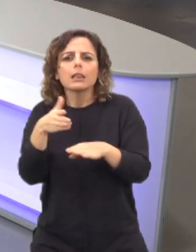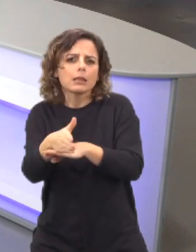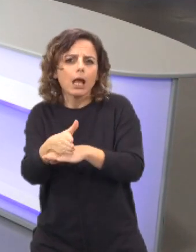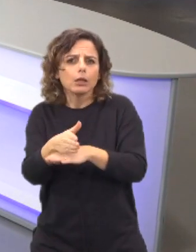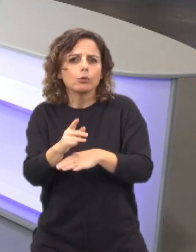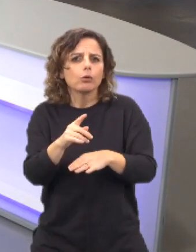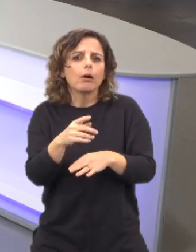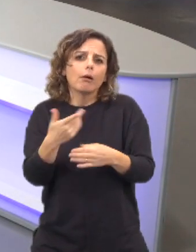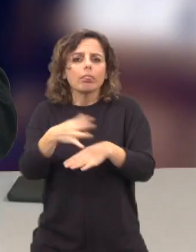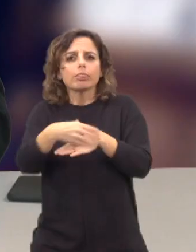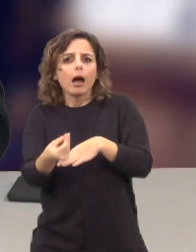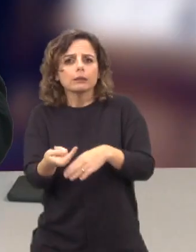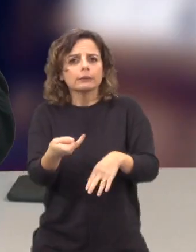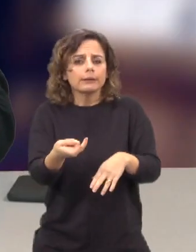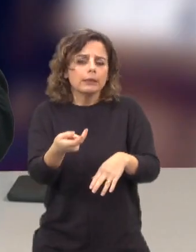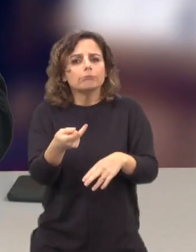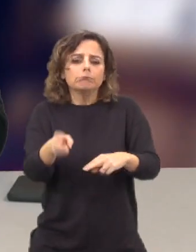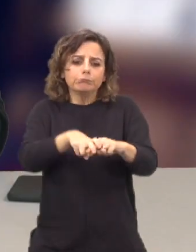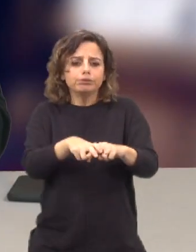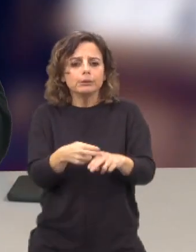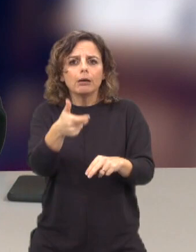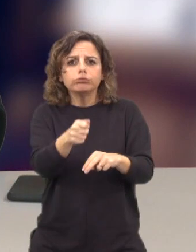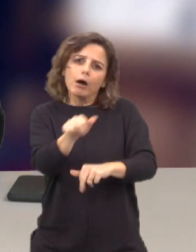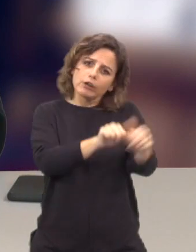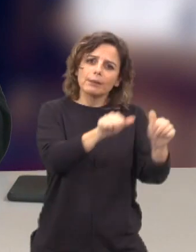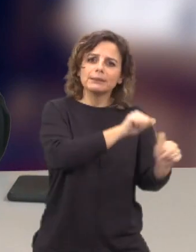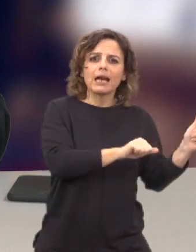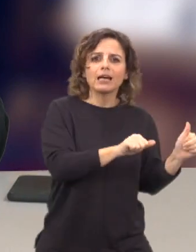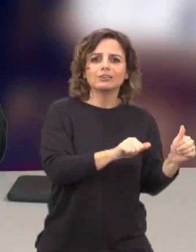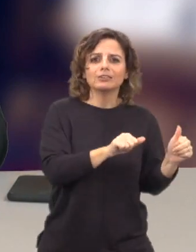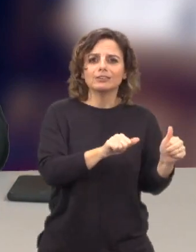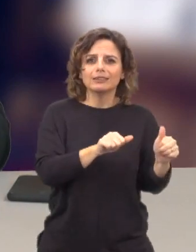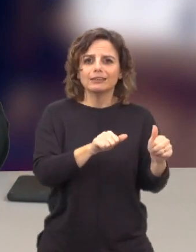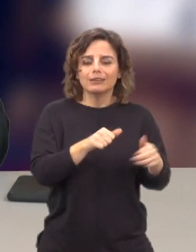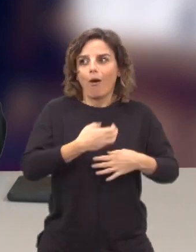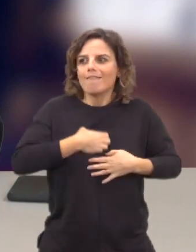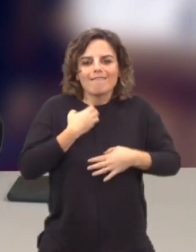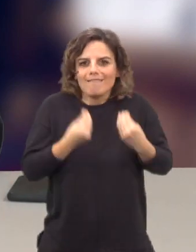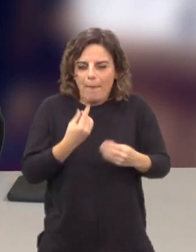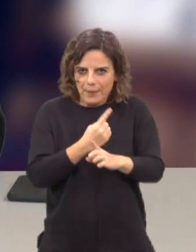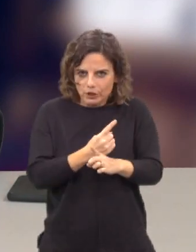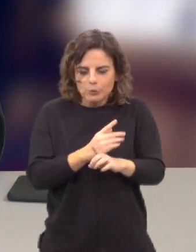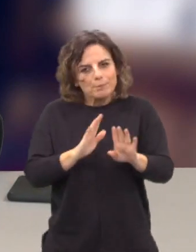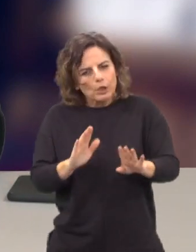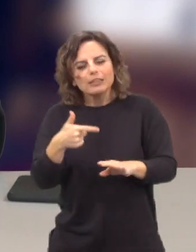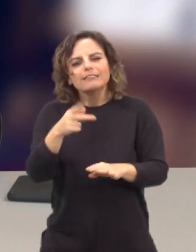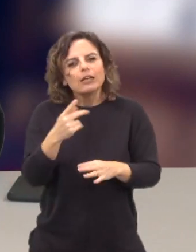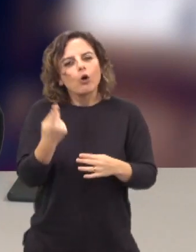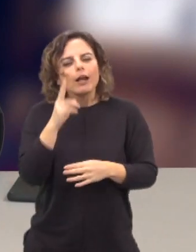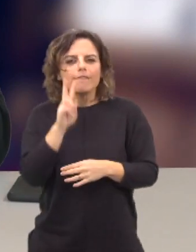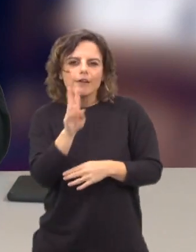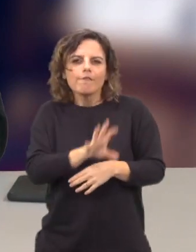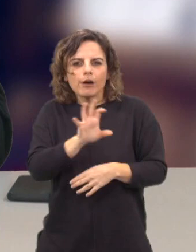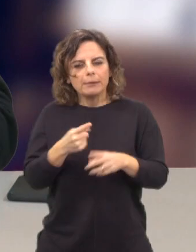o mesmo prazer ou um prazer muito semelhante. E, portanto, hoje também o ver televisão, neste caso, já tem um modo diferente.